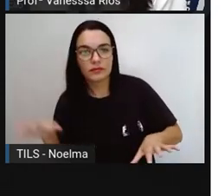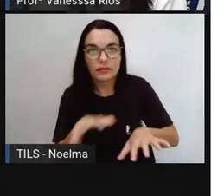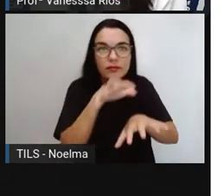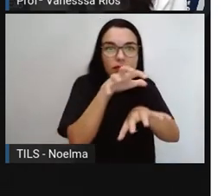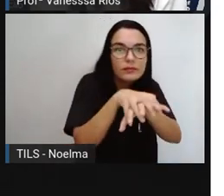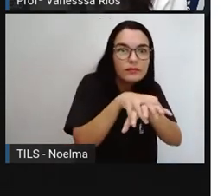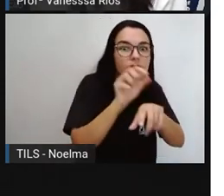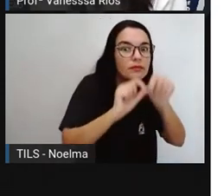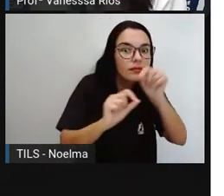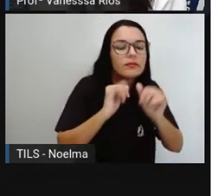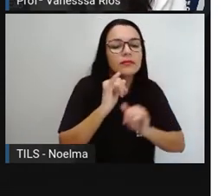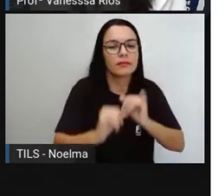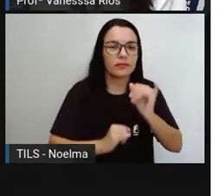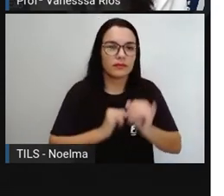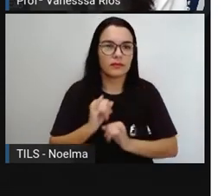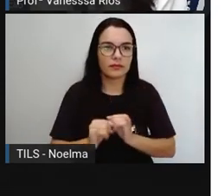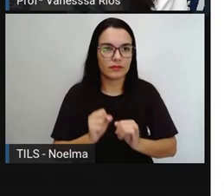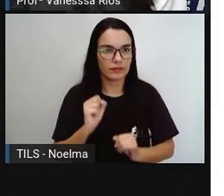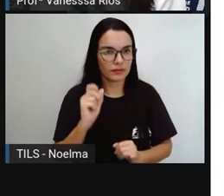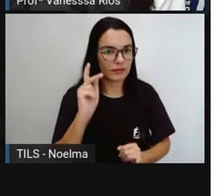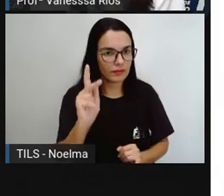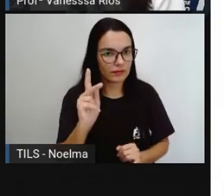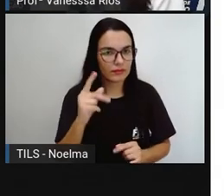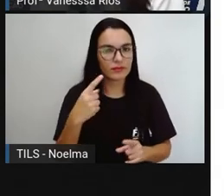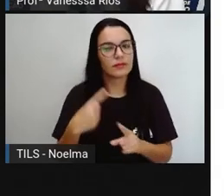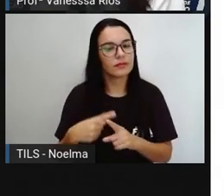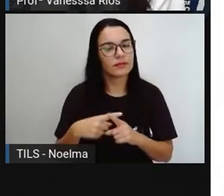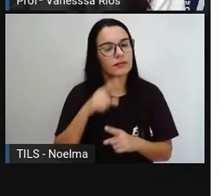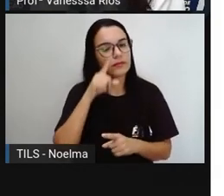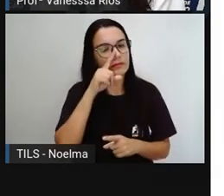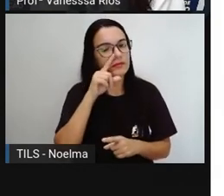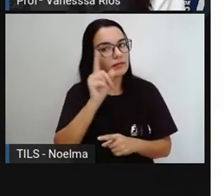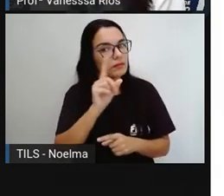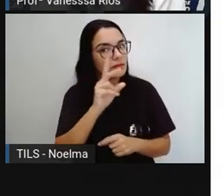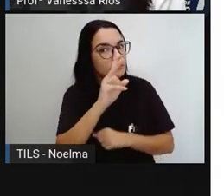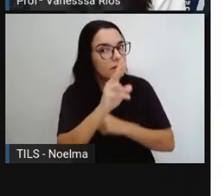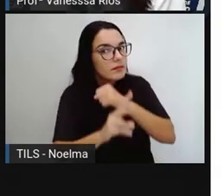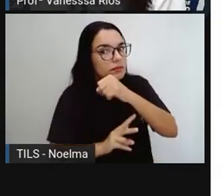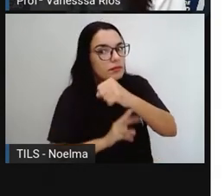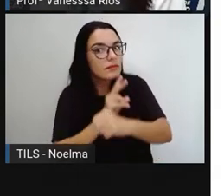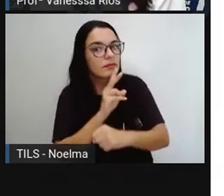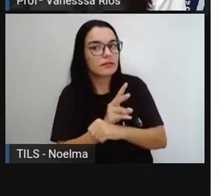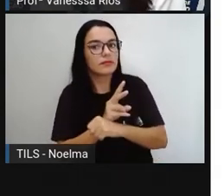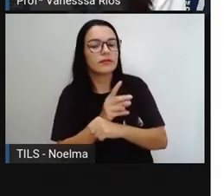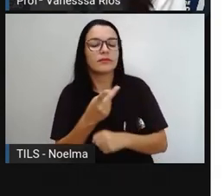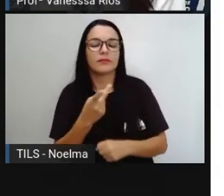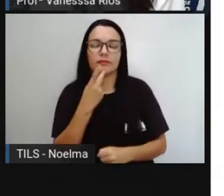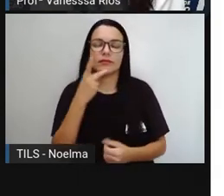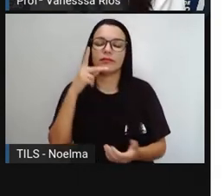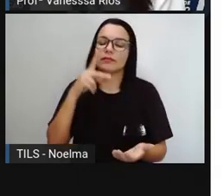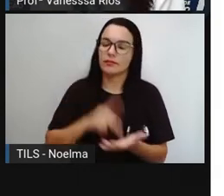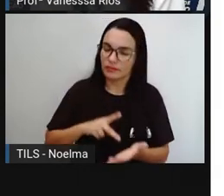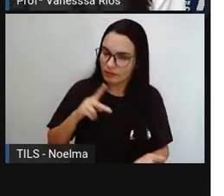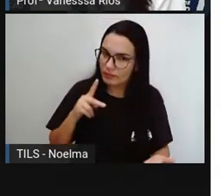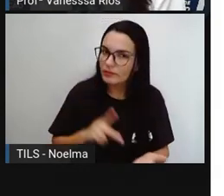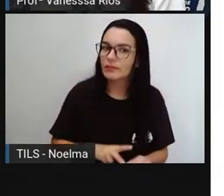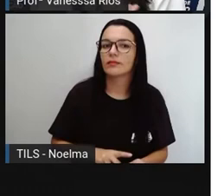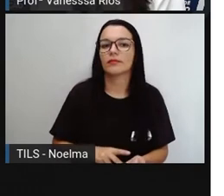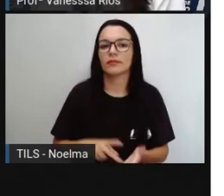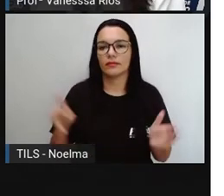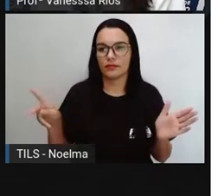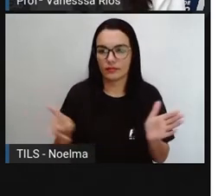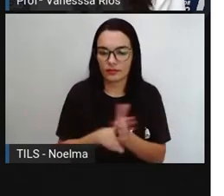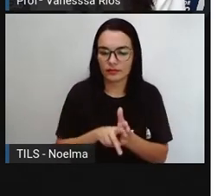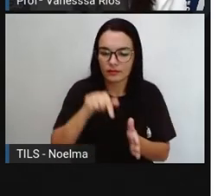desse ambiente, tá certo? Porque os perigos não são virtuais, né? Os perigos são reais, pertencem ao